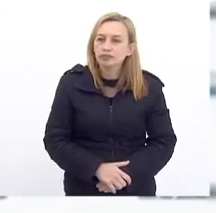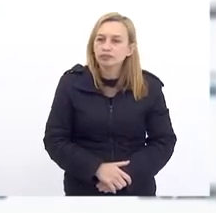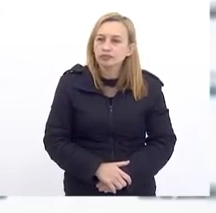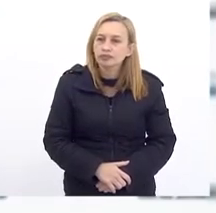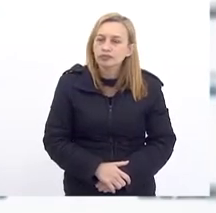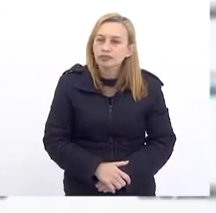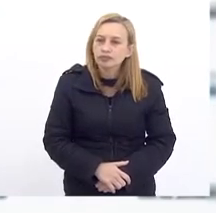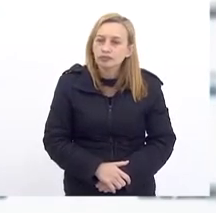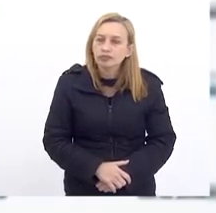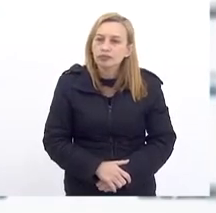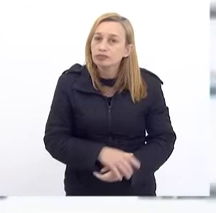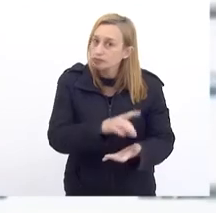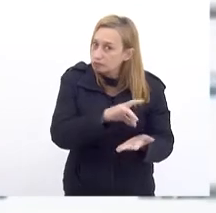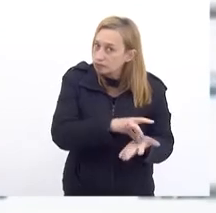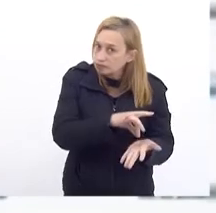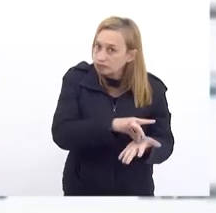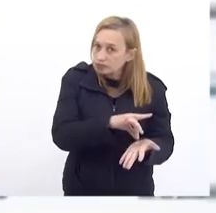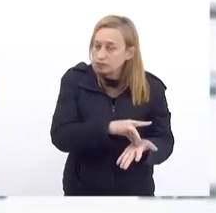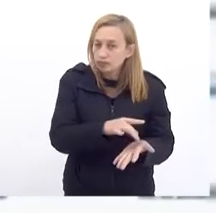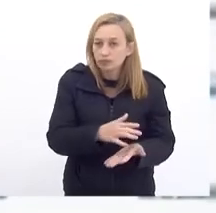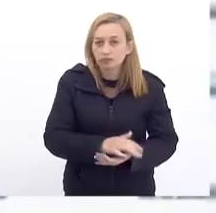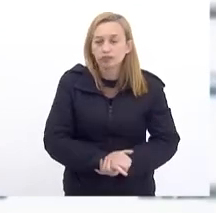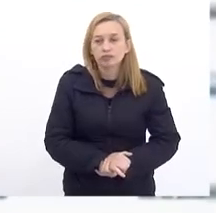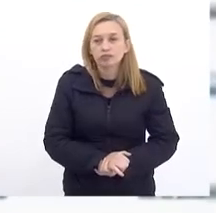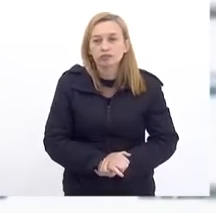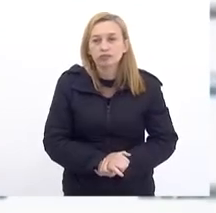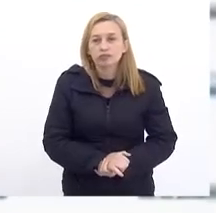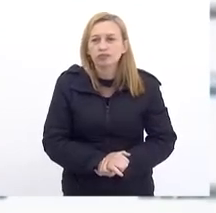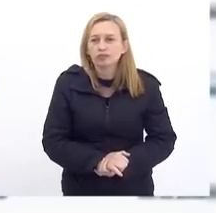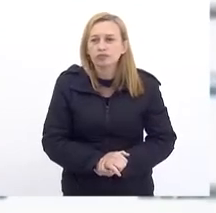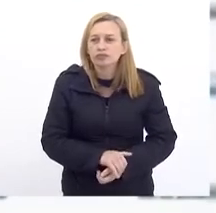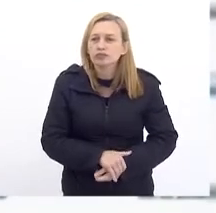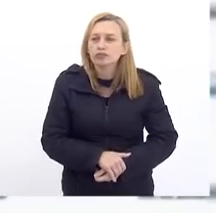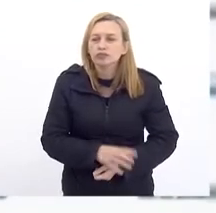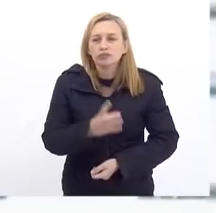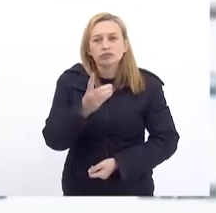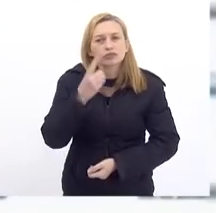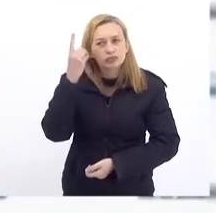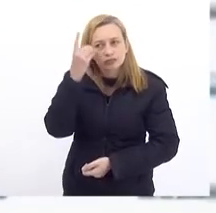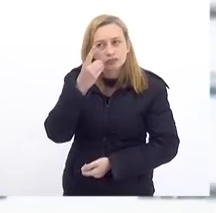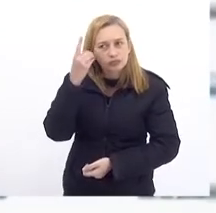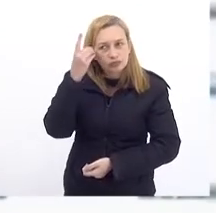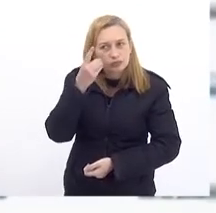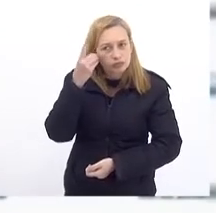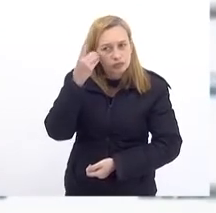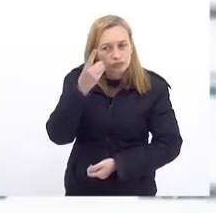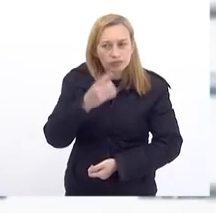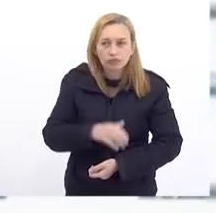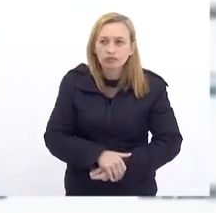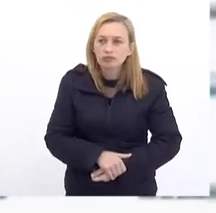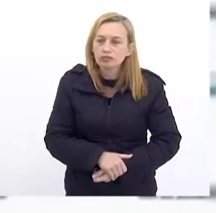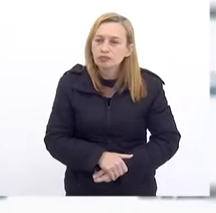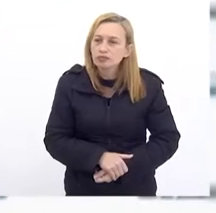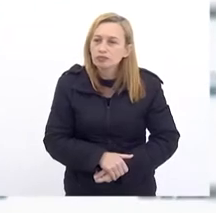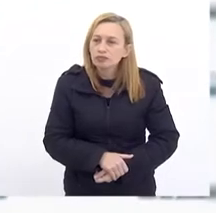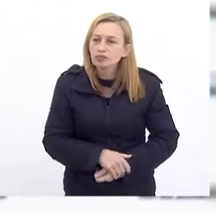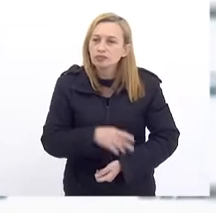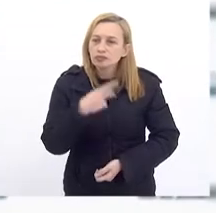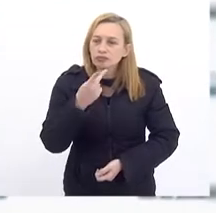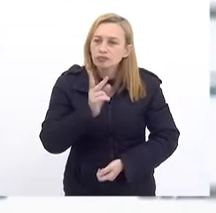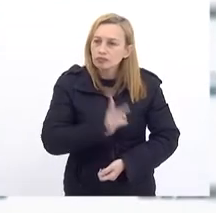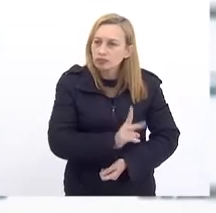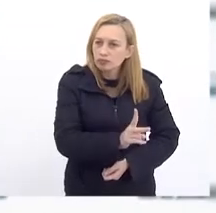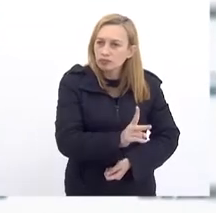Na verdade A gente Não gostaria Gostaria Deputado E eu Diversas vezes Tenho falado Sobre isso